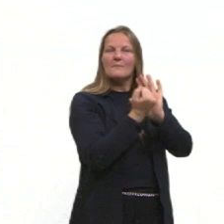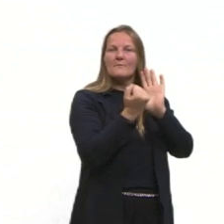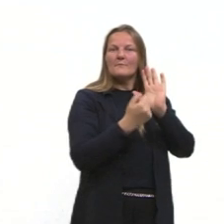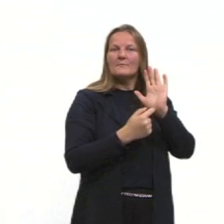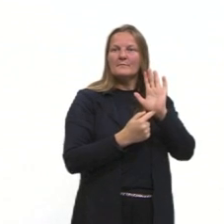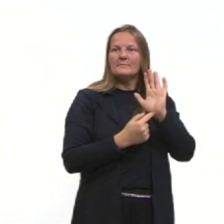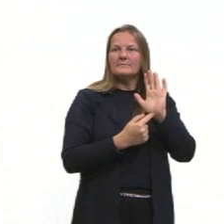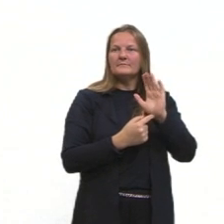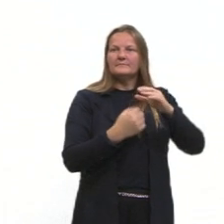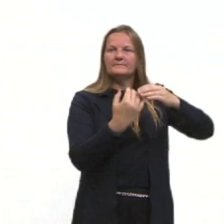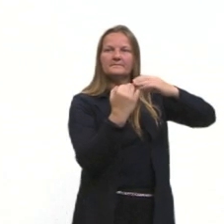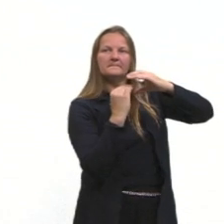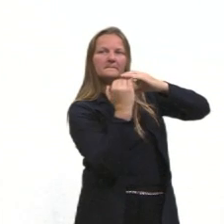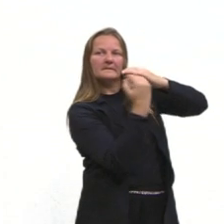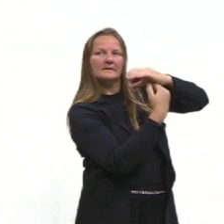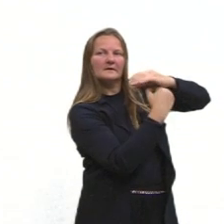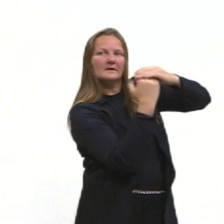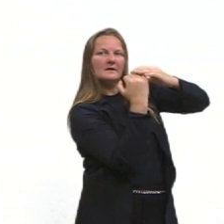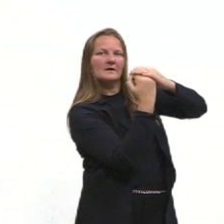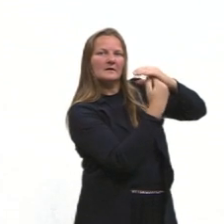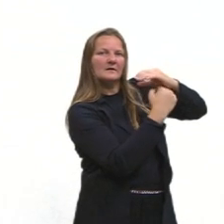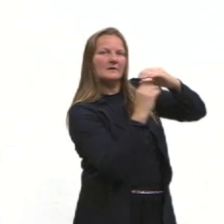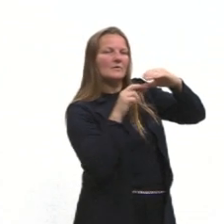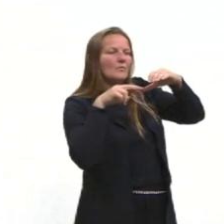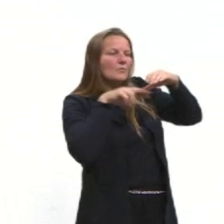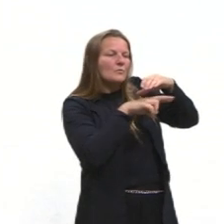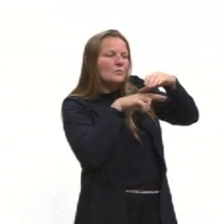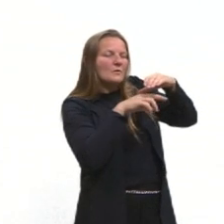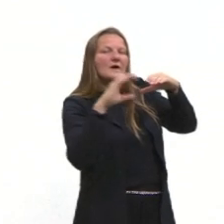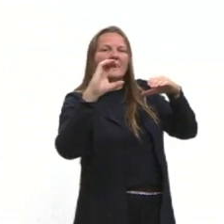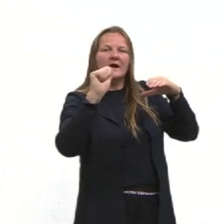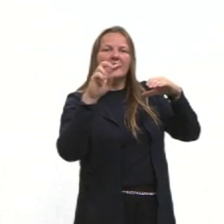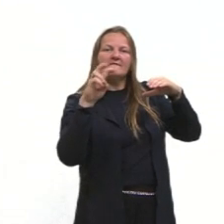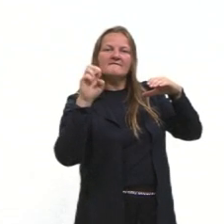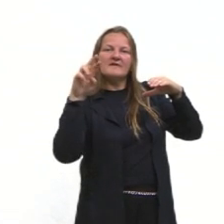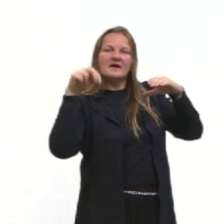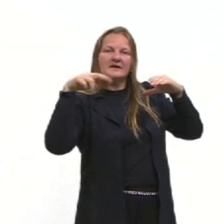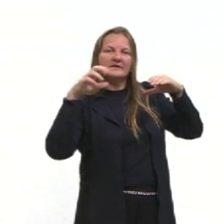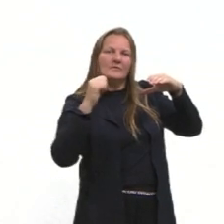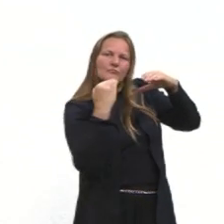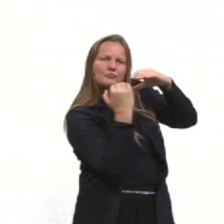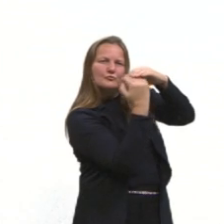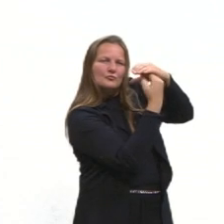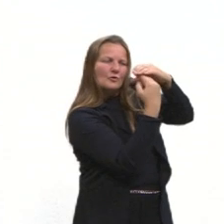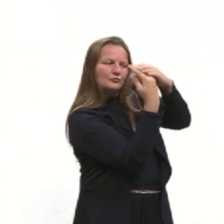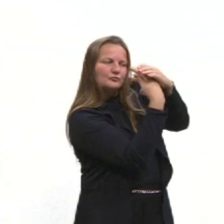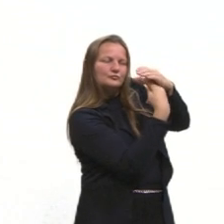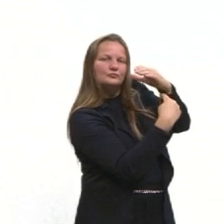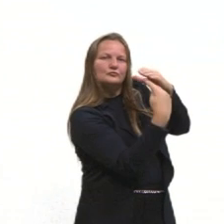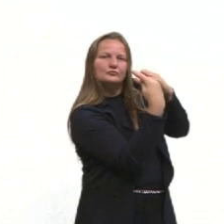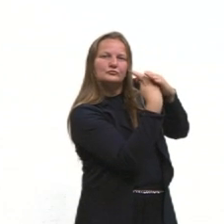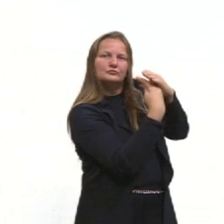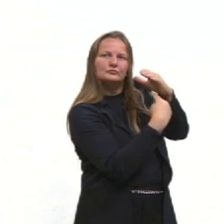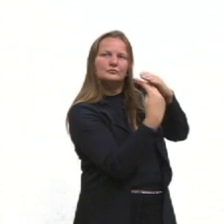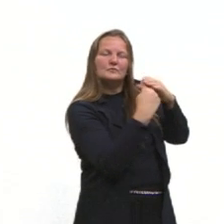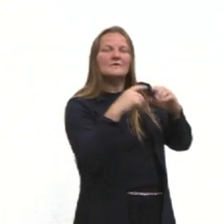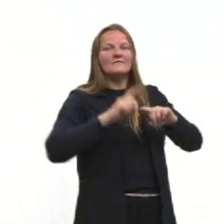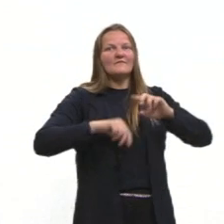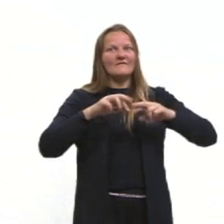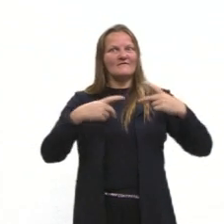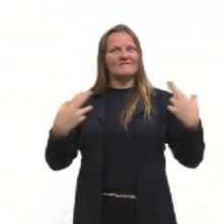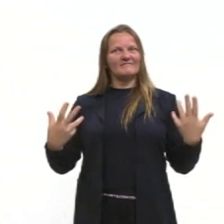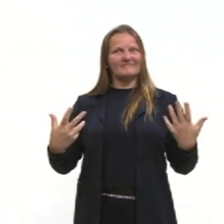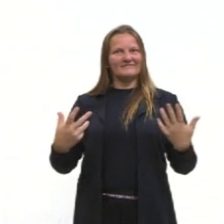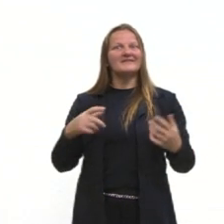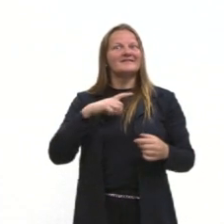tem nas paredes de cavernas, entre outros artefatos da arte rupestre